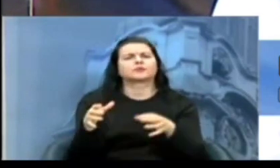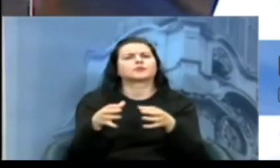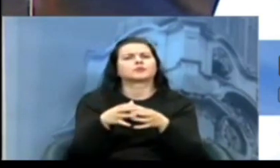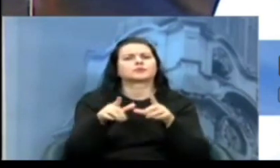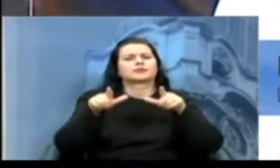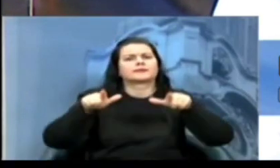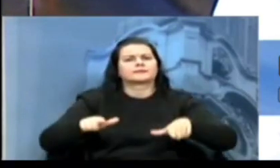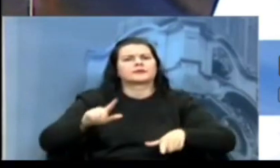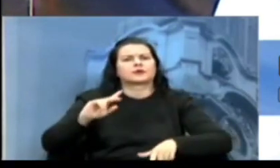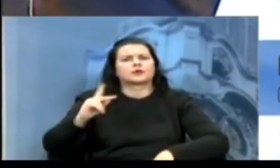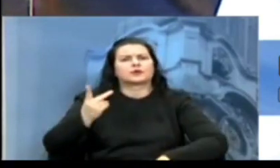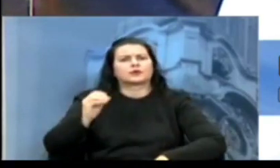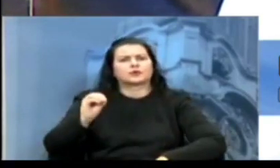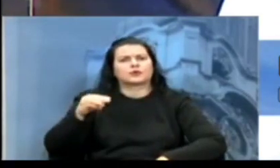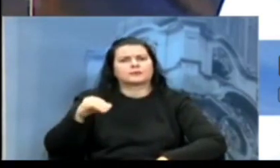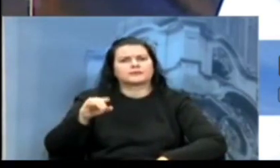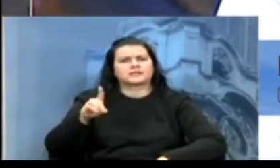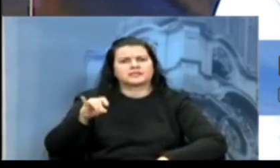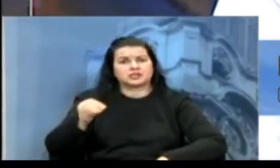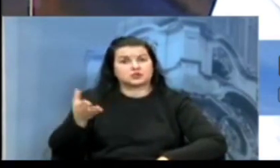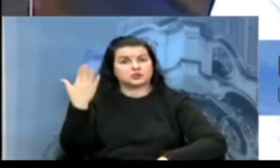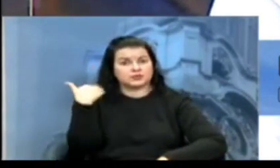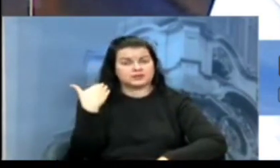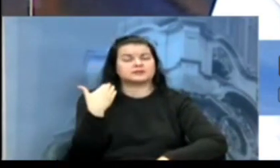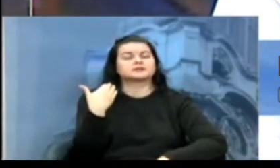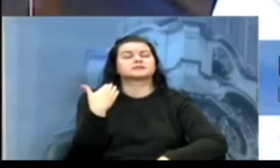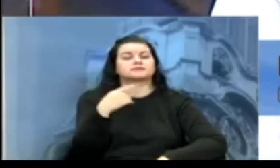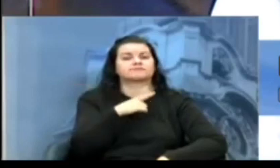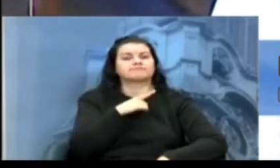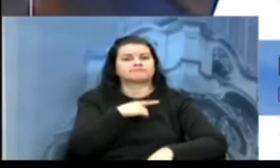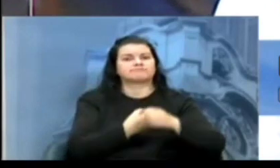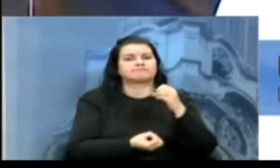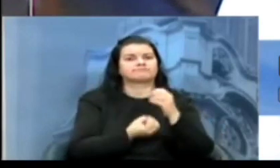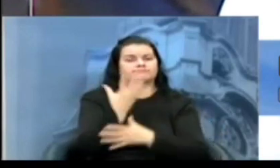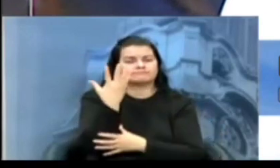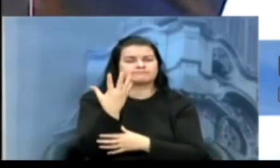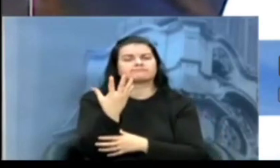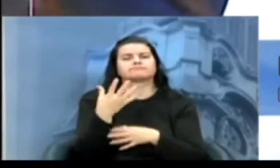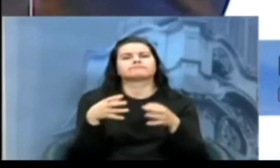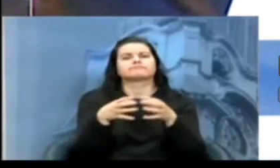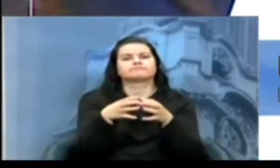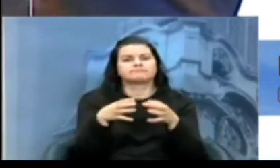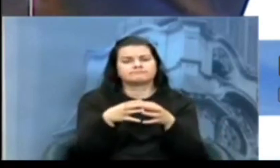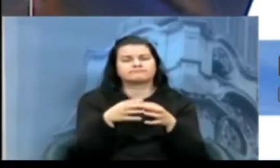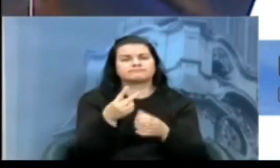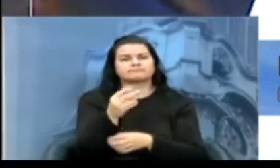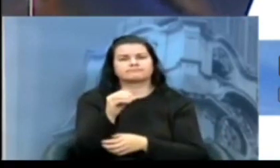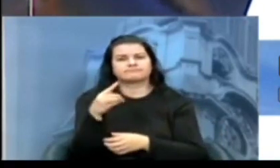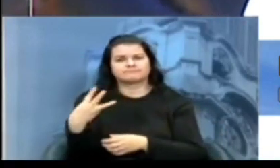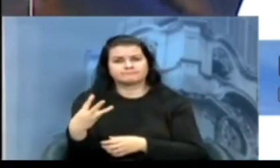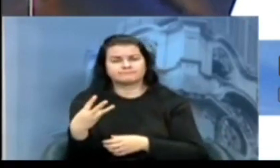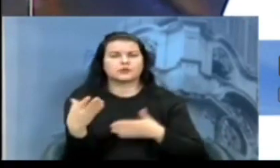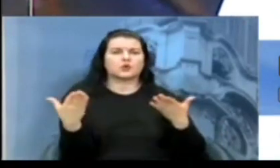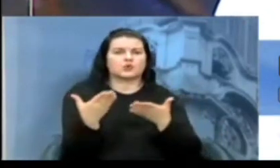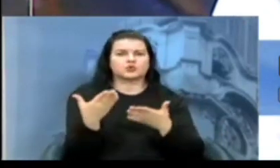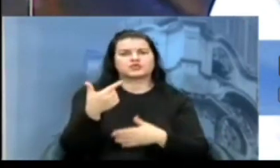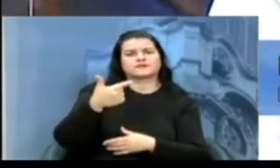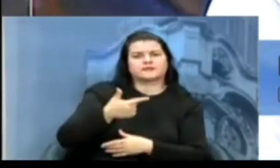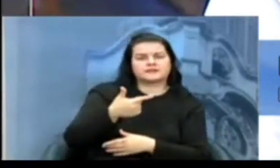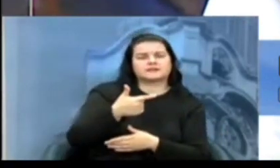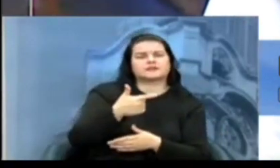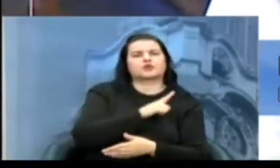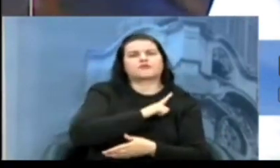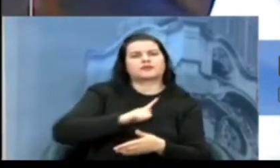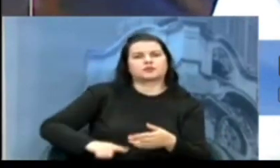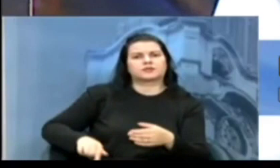ano de 2013, na gestão do delegado Ranolfo Vieira Júnior, hoje vice-governador e secretário de Segurança Pública do Estado,